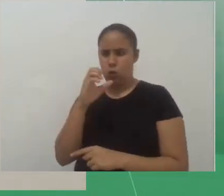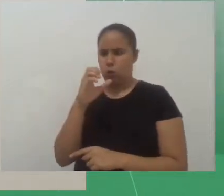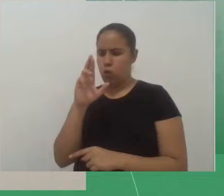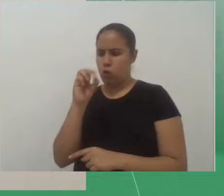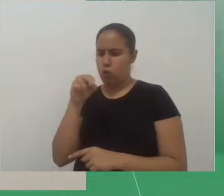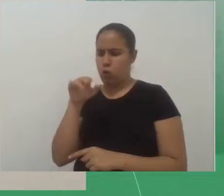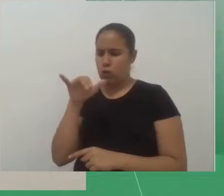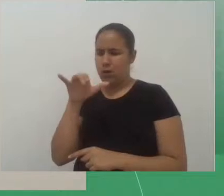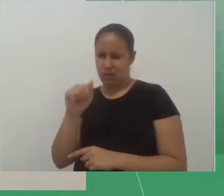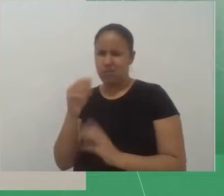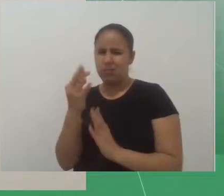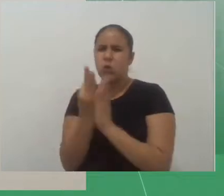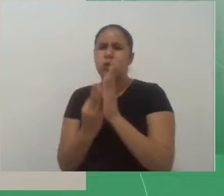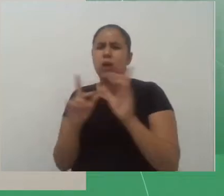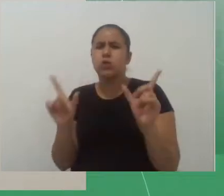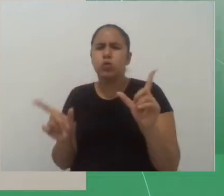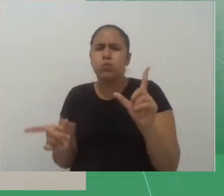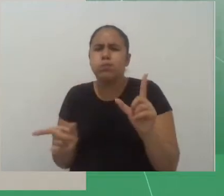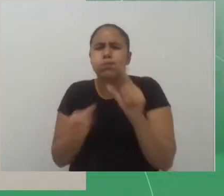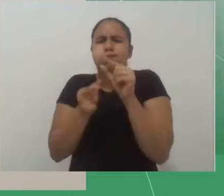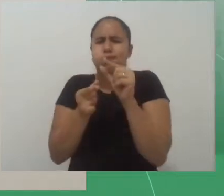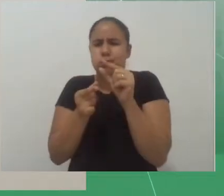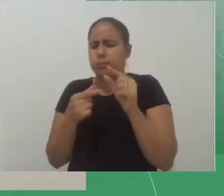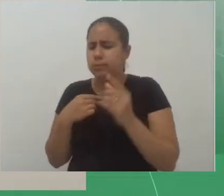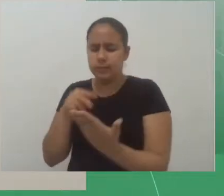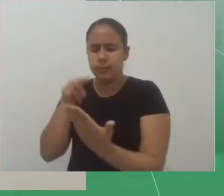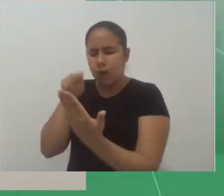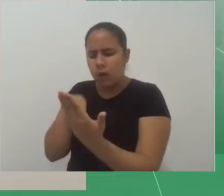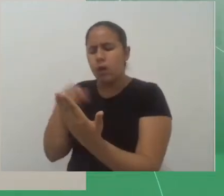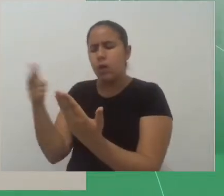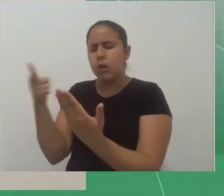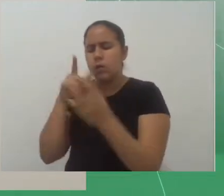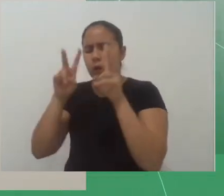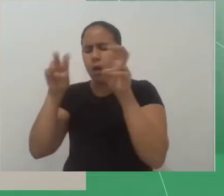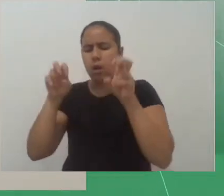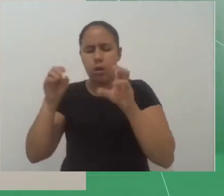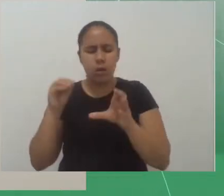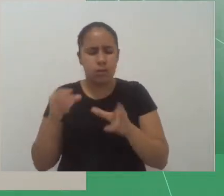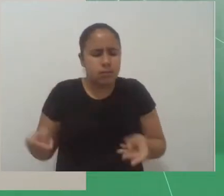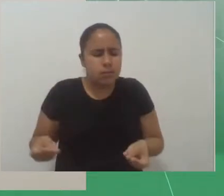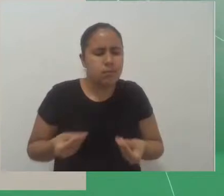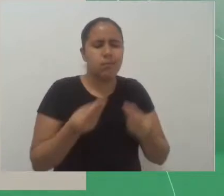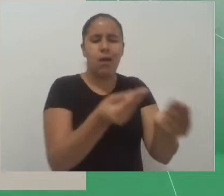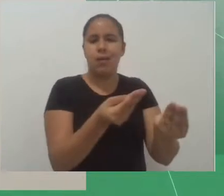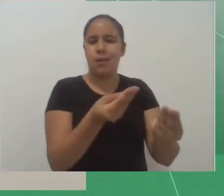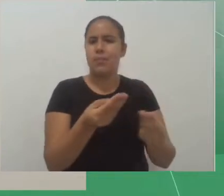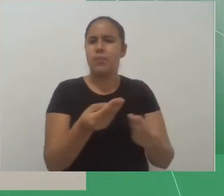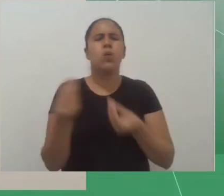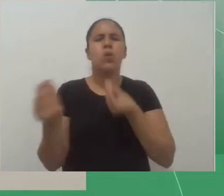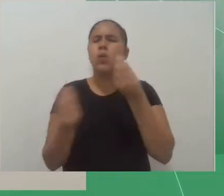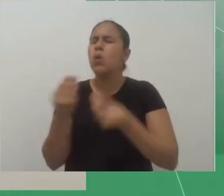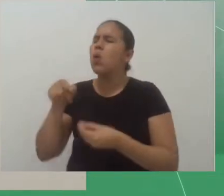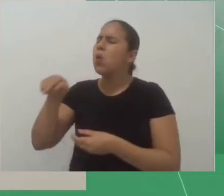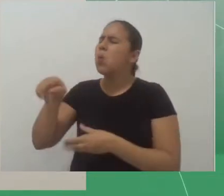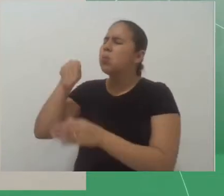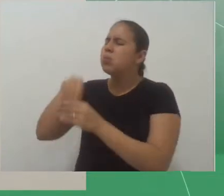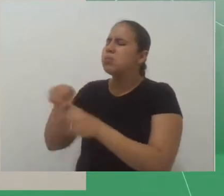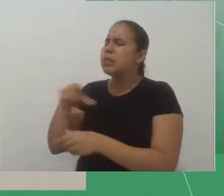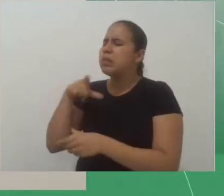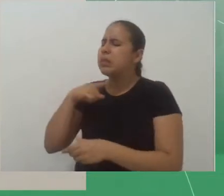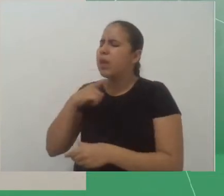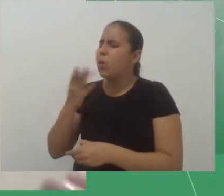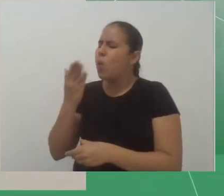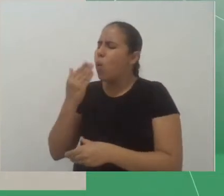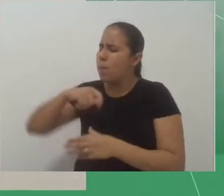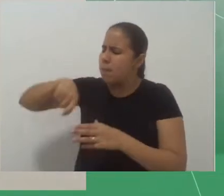curto você trazer essa temática como que a questão da alimentação apareceu ali naquela crônica e explorar essas